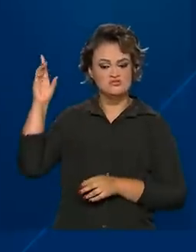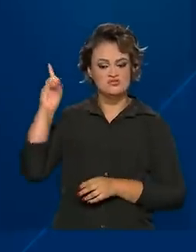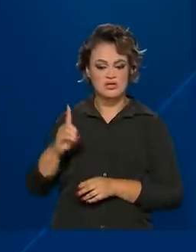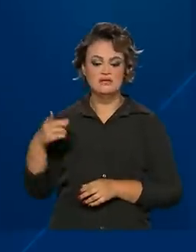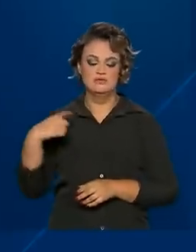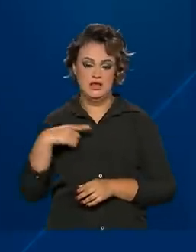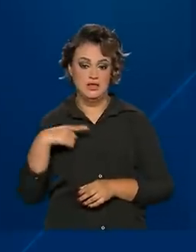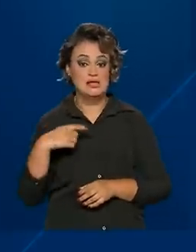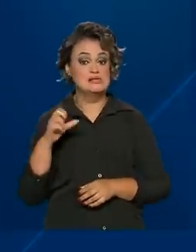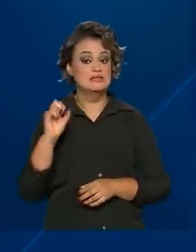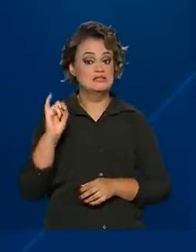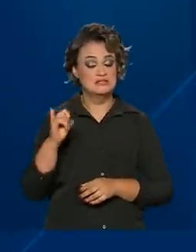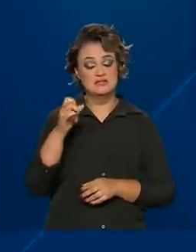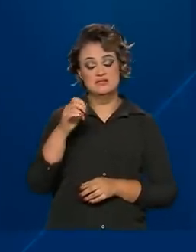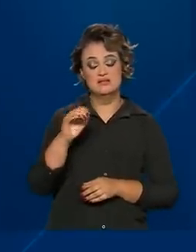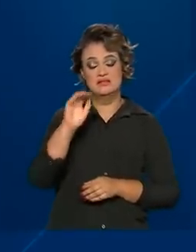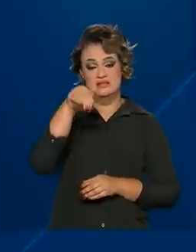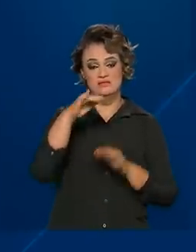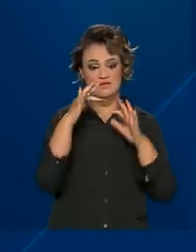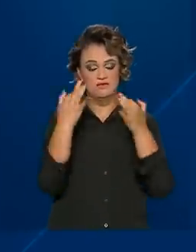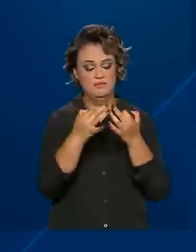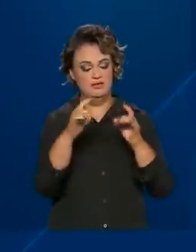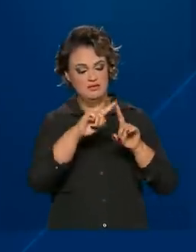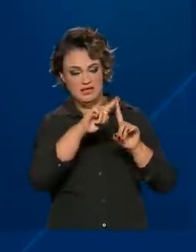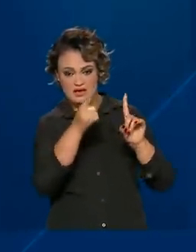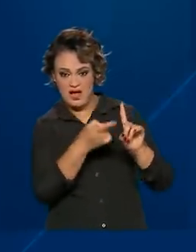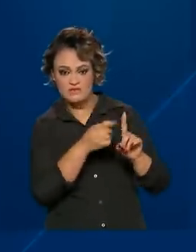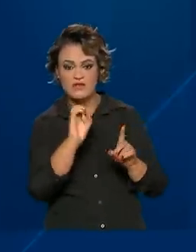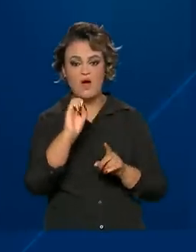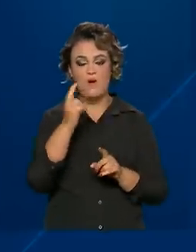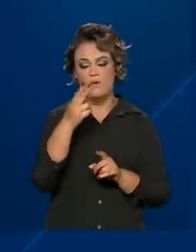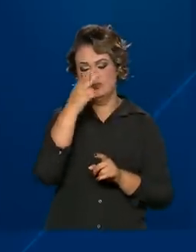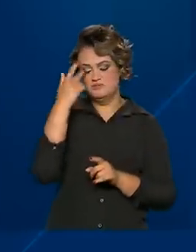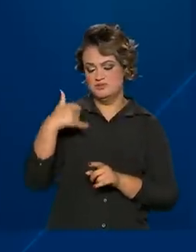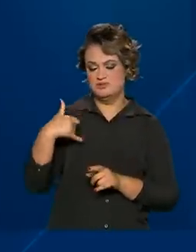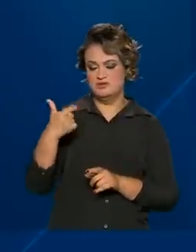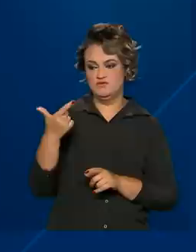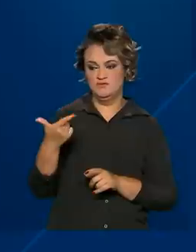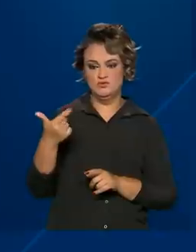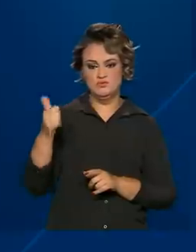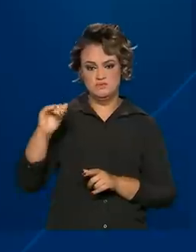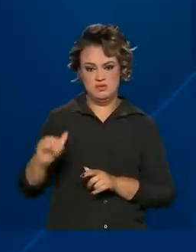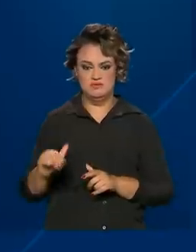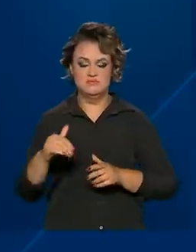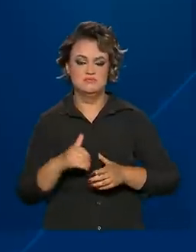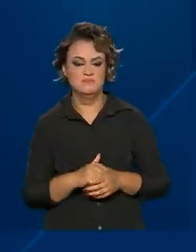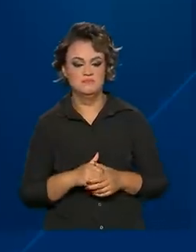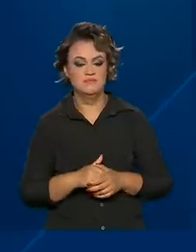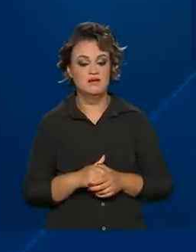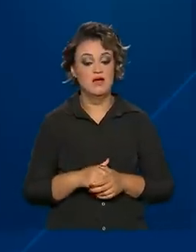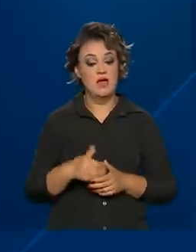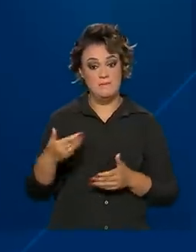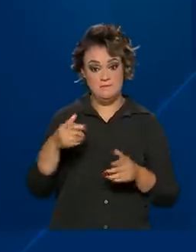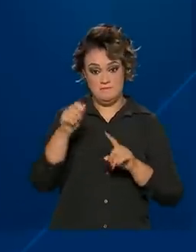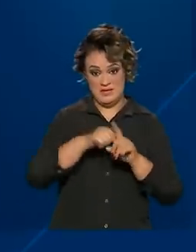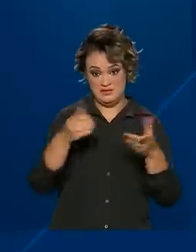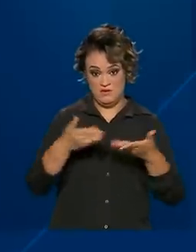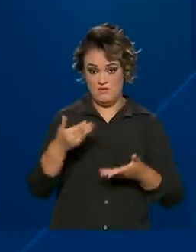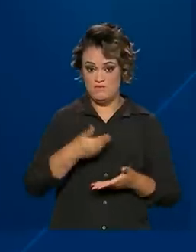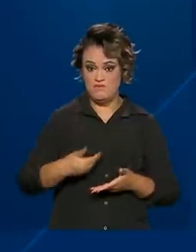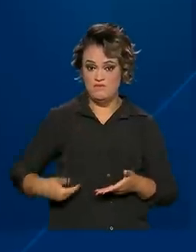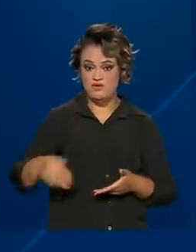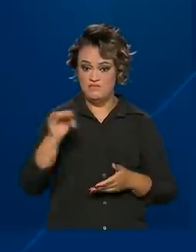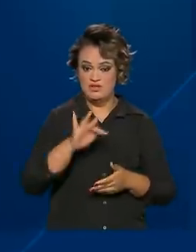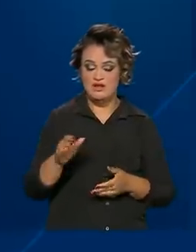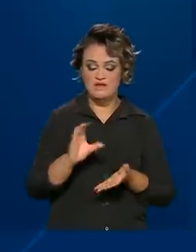entre seus membros, gestantes ou pessoas com menos de 21 anos. Neste mês, o governo federal vai repassar ao